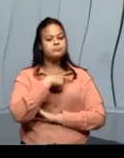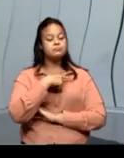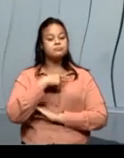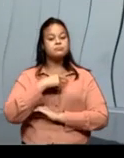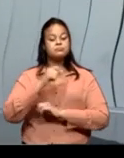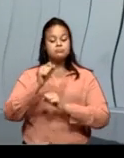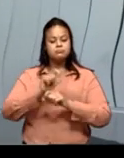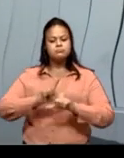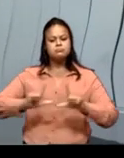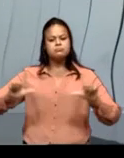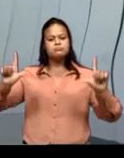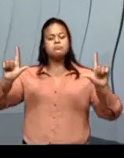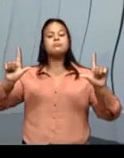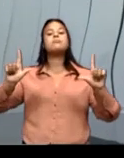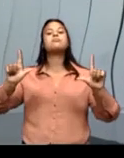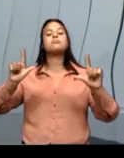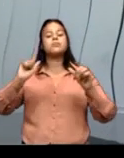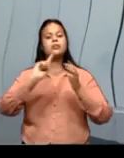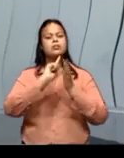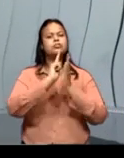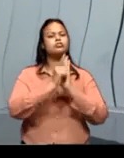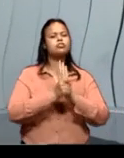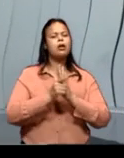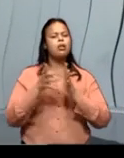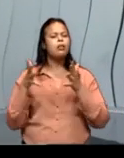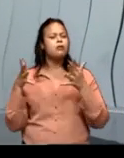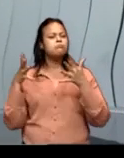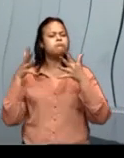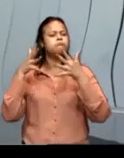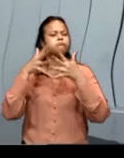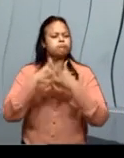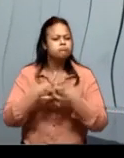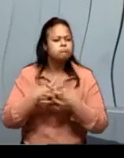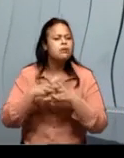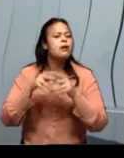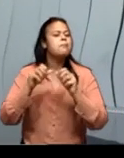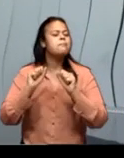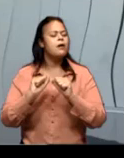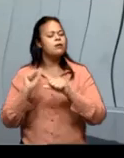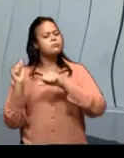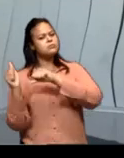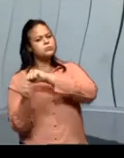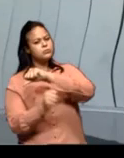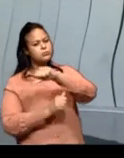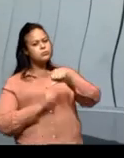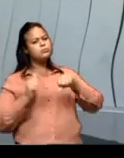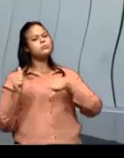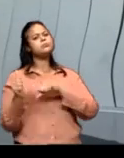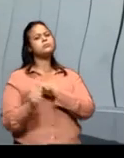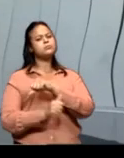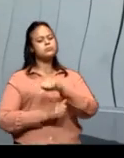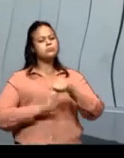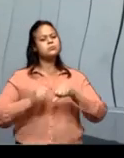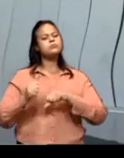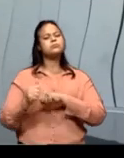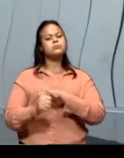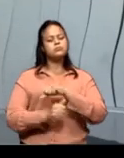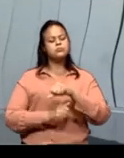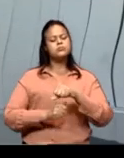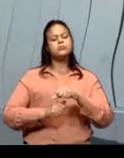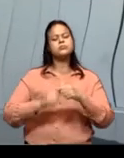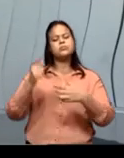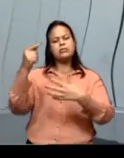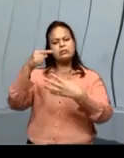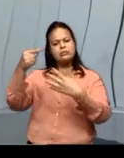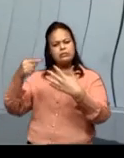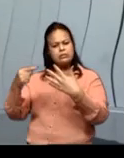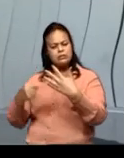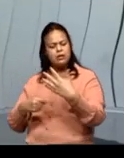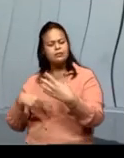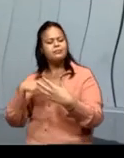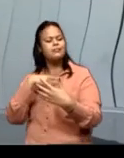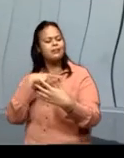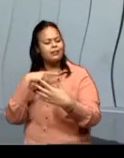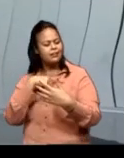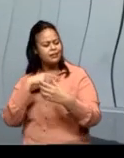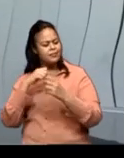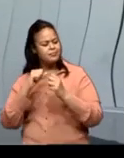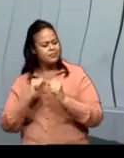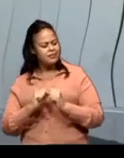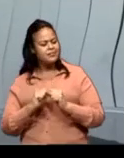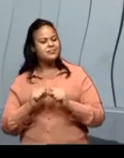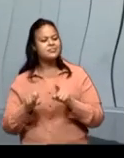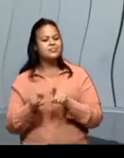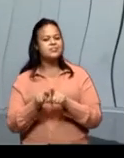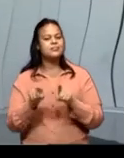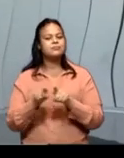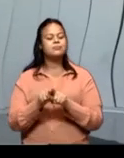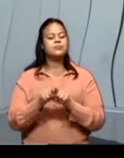propagandas, gente, é um gênero bem complexo, então, ele pode, ela pode mudar muito, pode aparecer outros elementos, como a gente, é, já